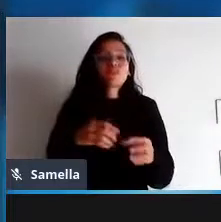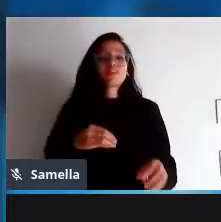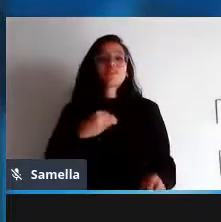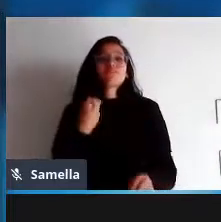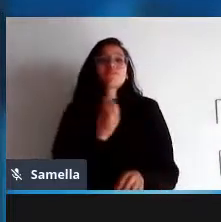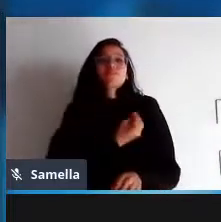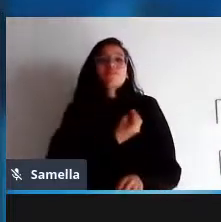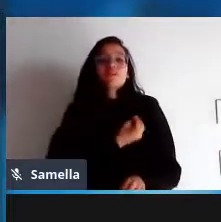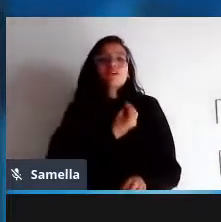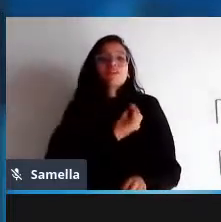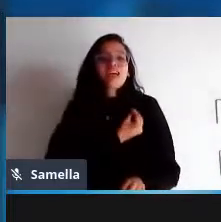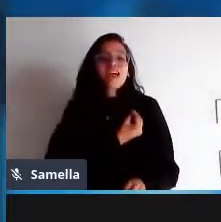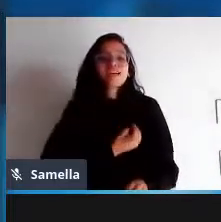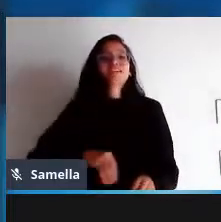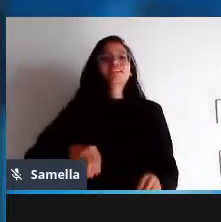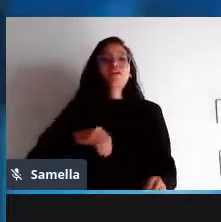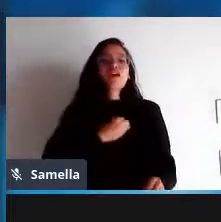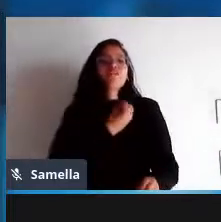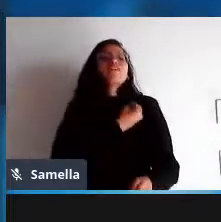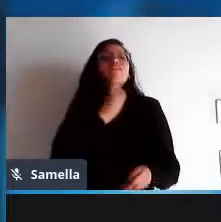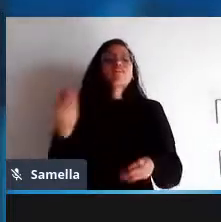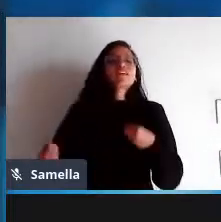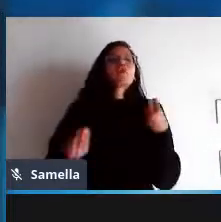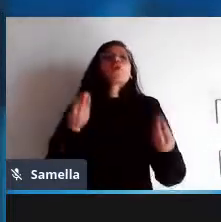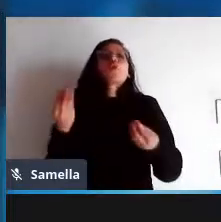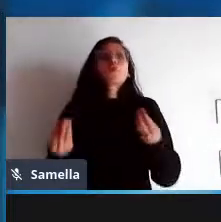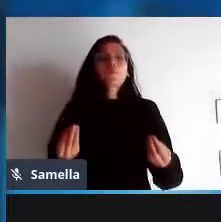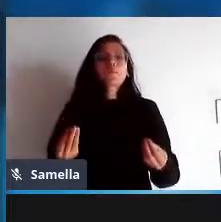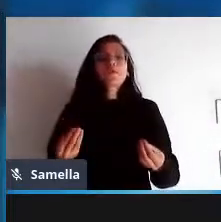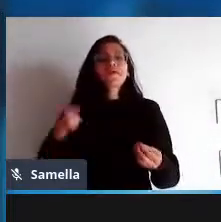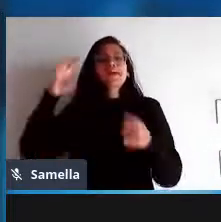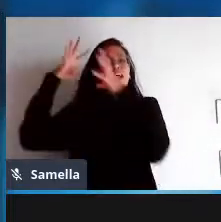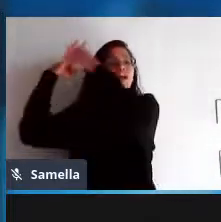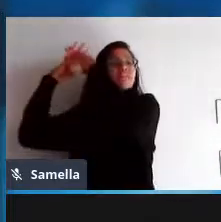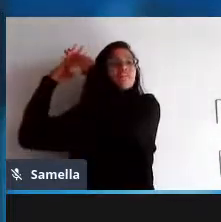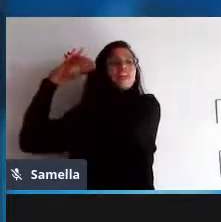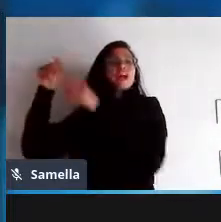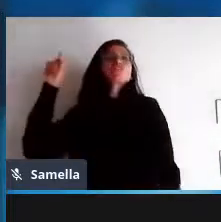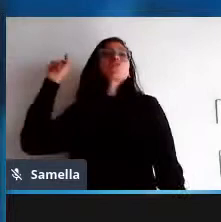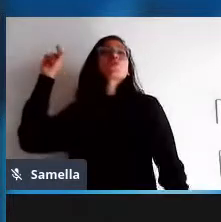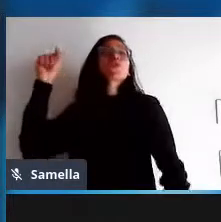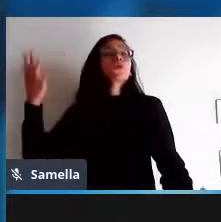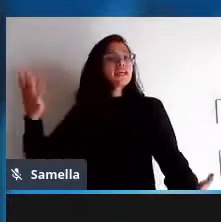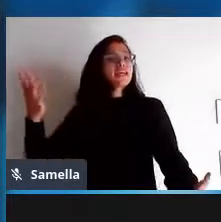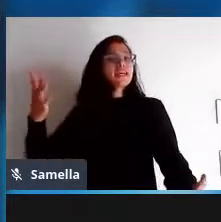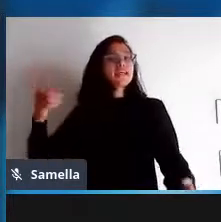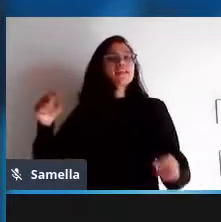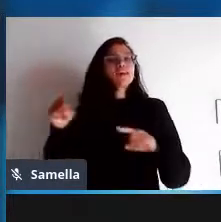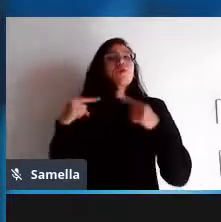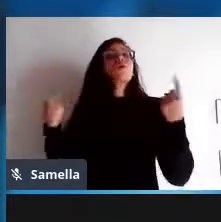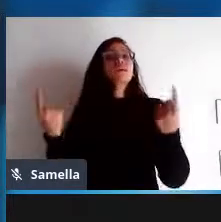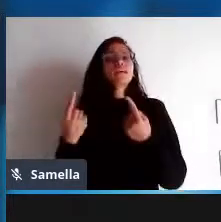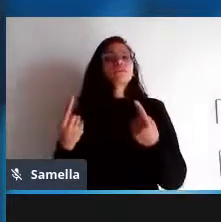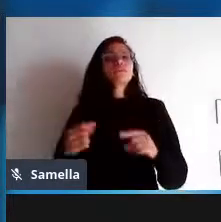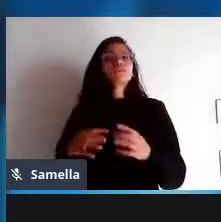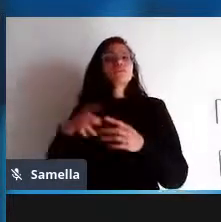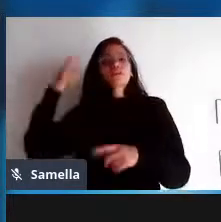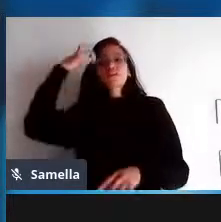práticas sociais é isso que a gente entende por cultura ok